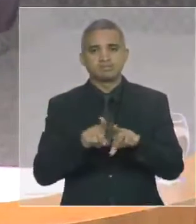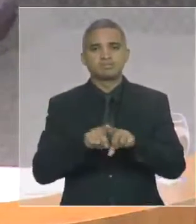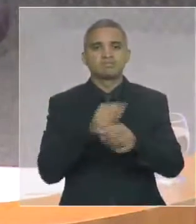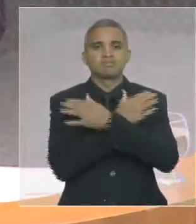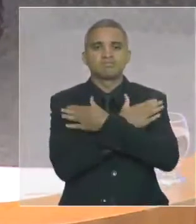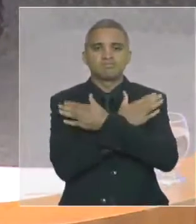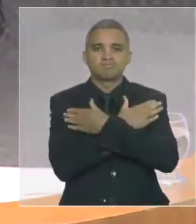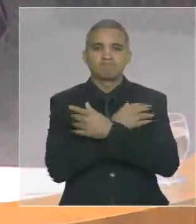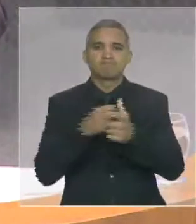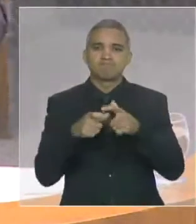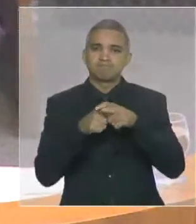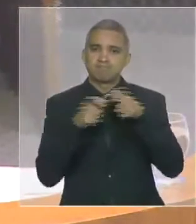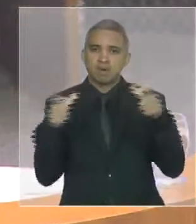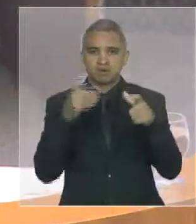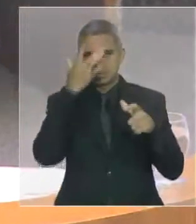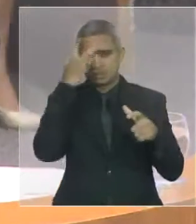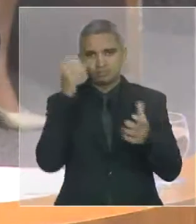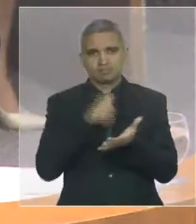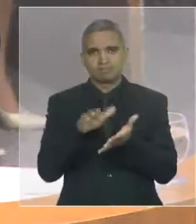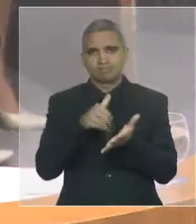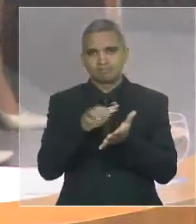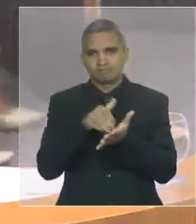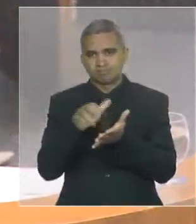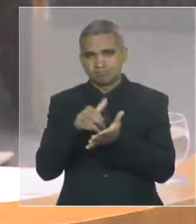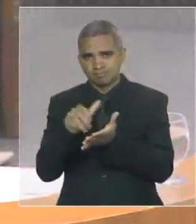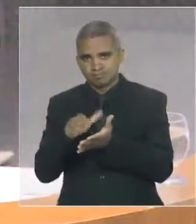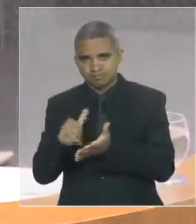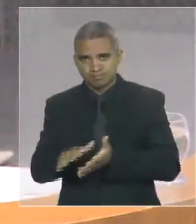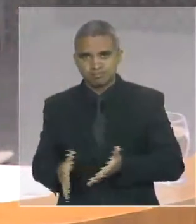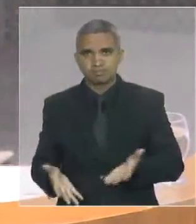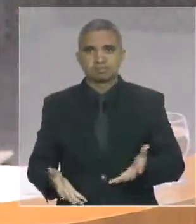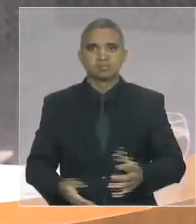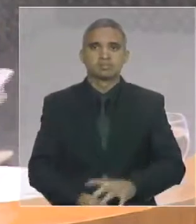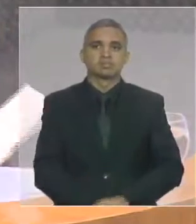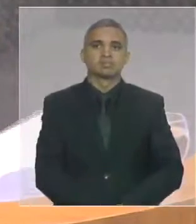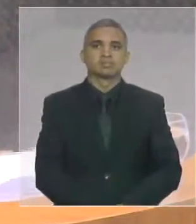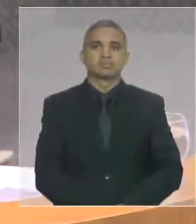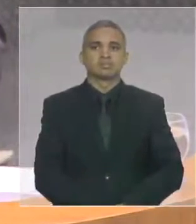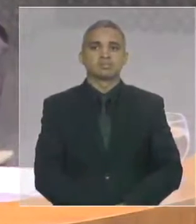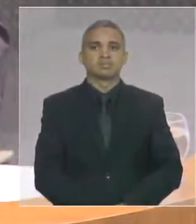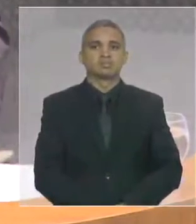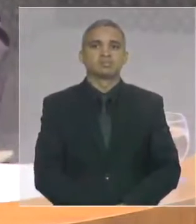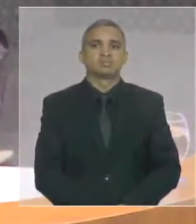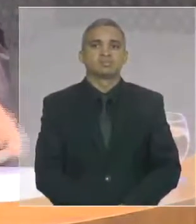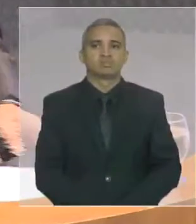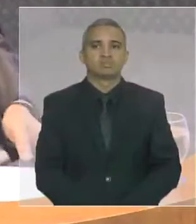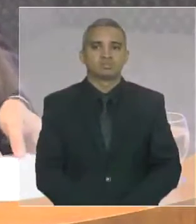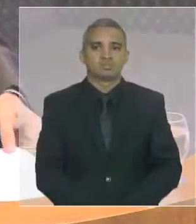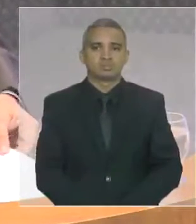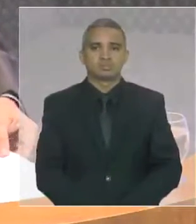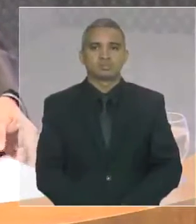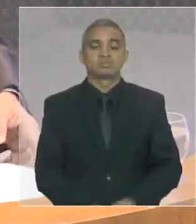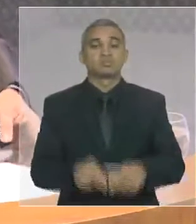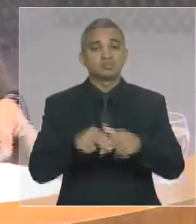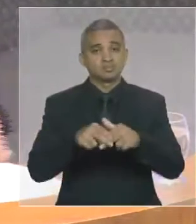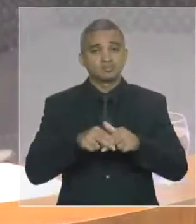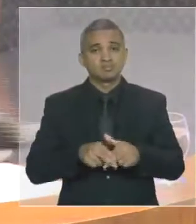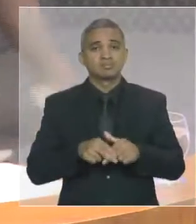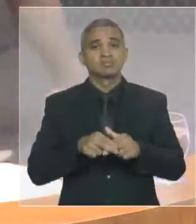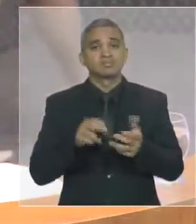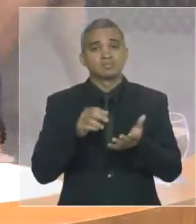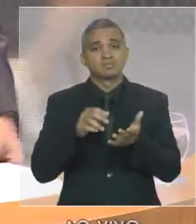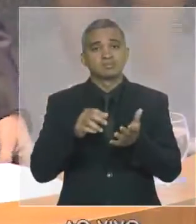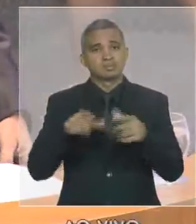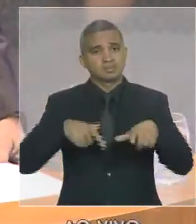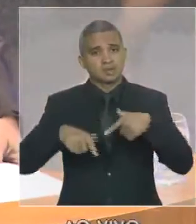fenômeno nacional que, evidentemente, atingiu o nosso Estado. Nós tivemos, portanto, uma retração do emprego formal em